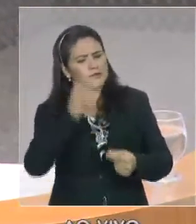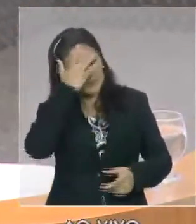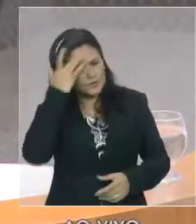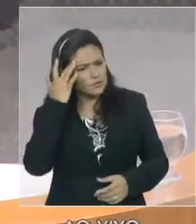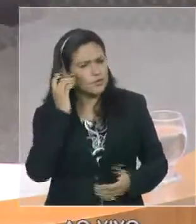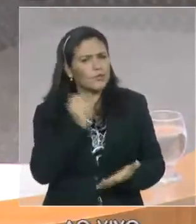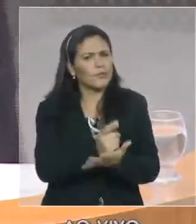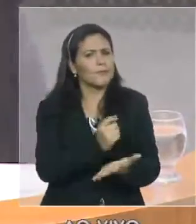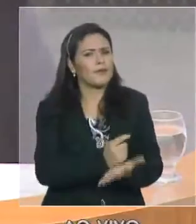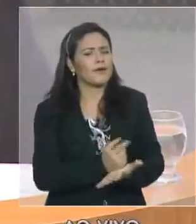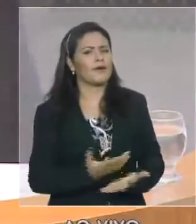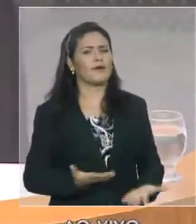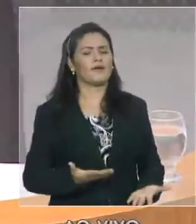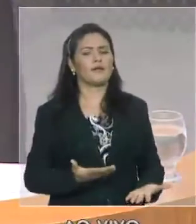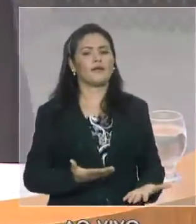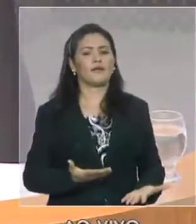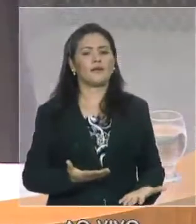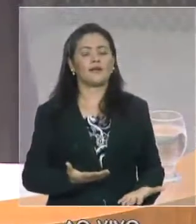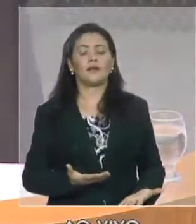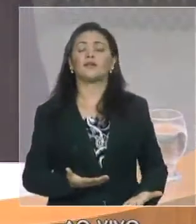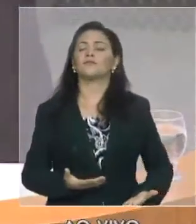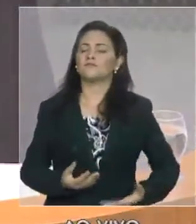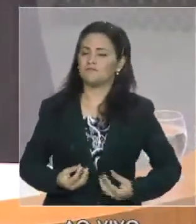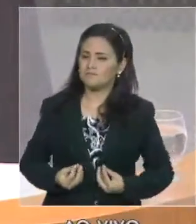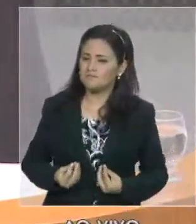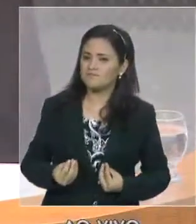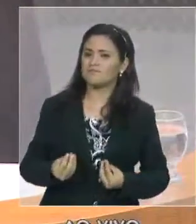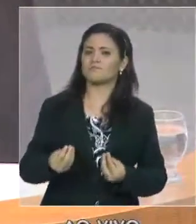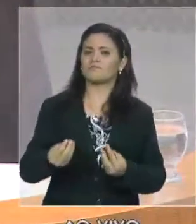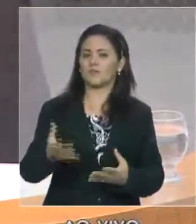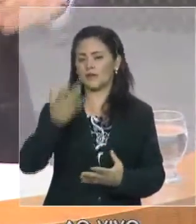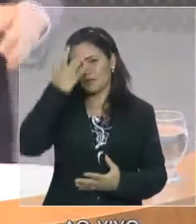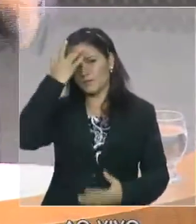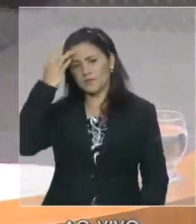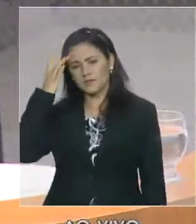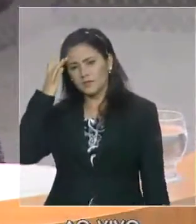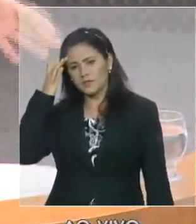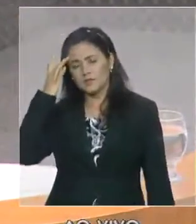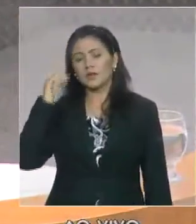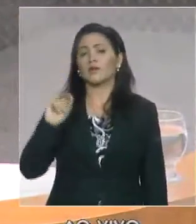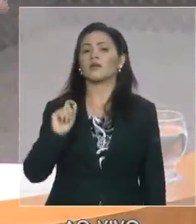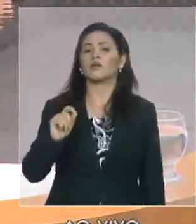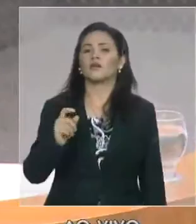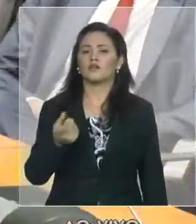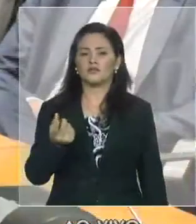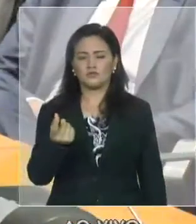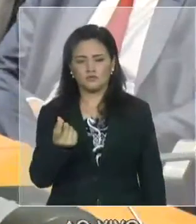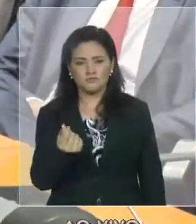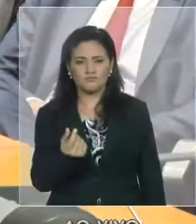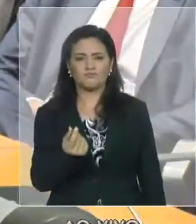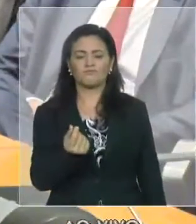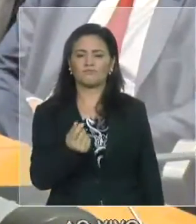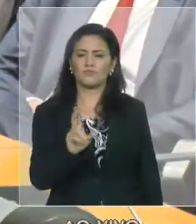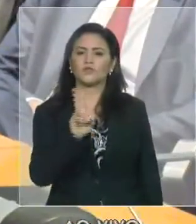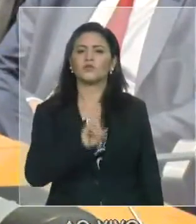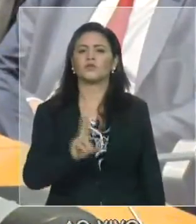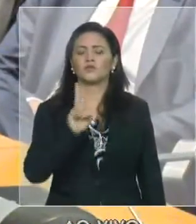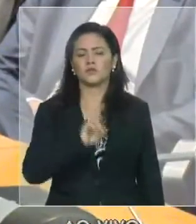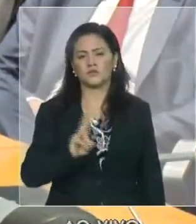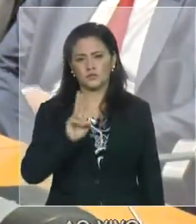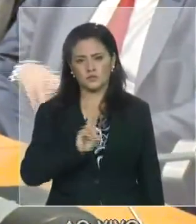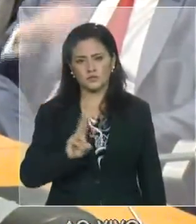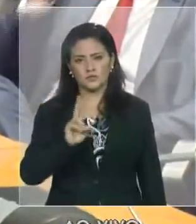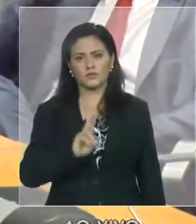poder público colocar na mão das pessoas recursos que serão utilizados essencialmente em consumo